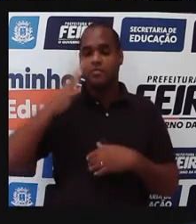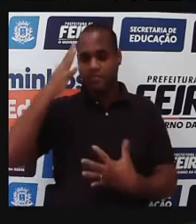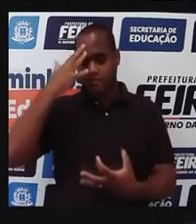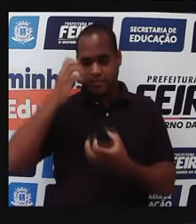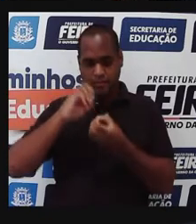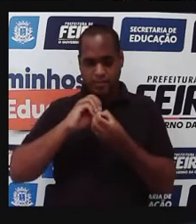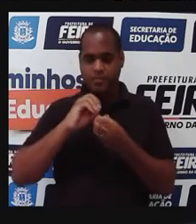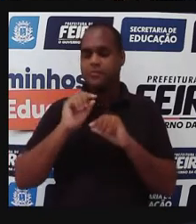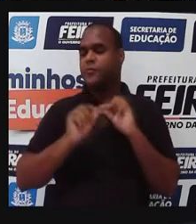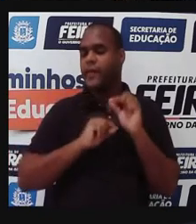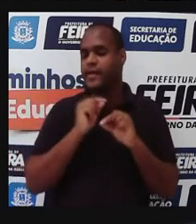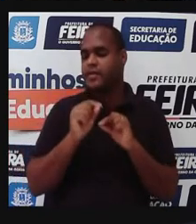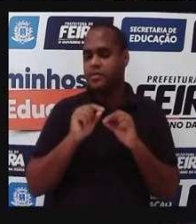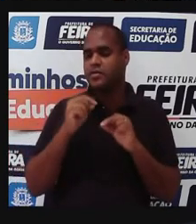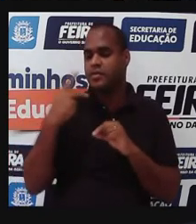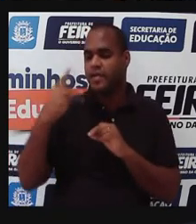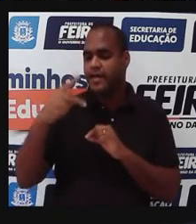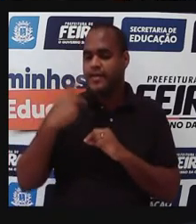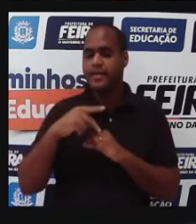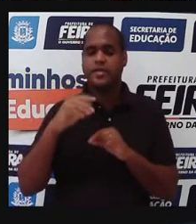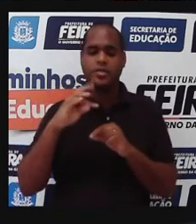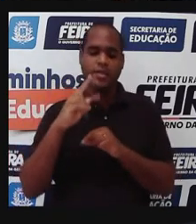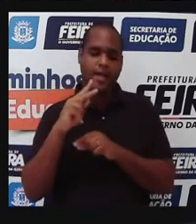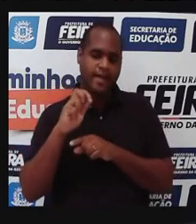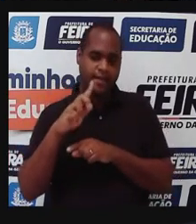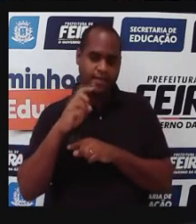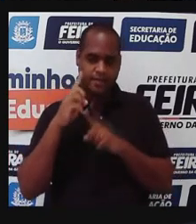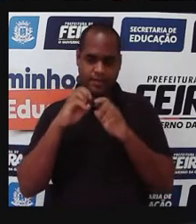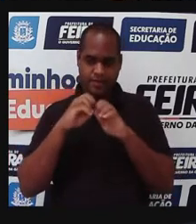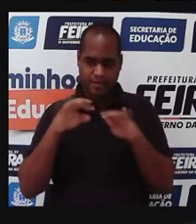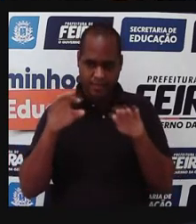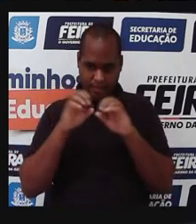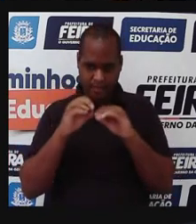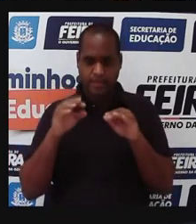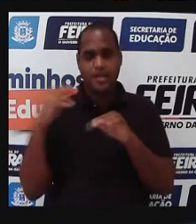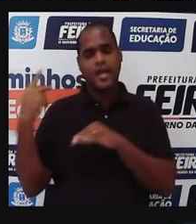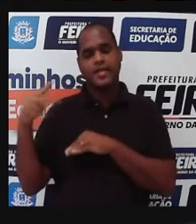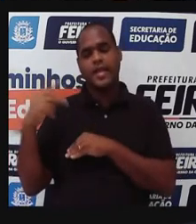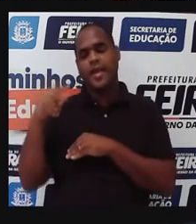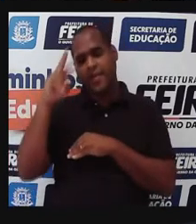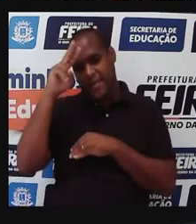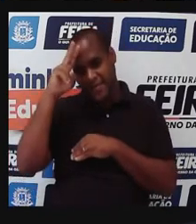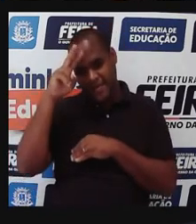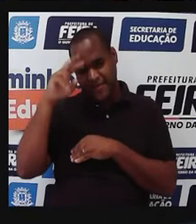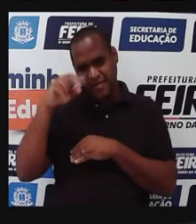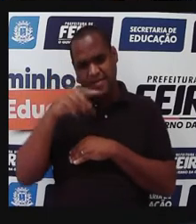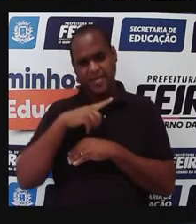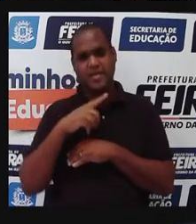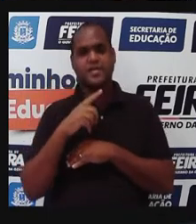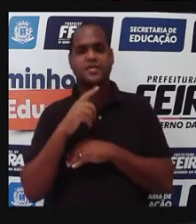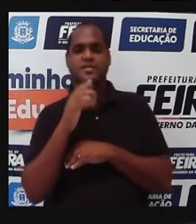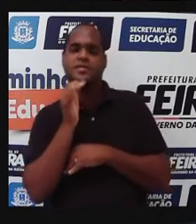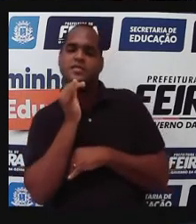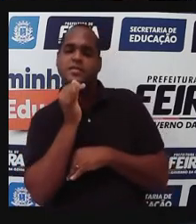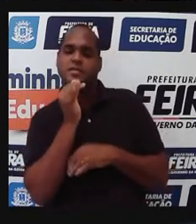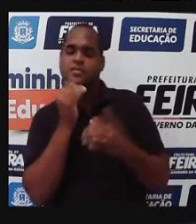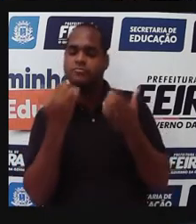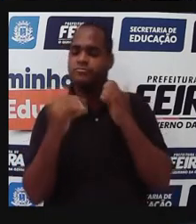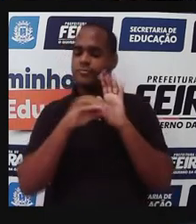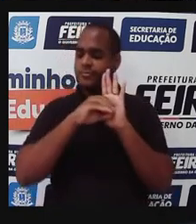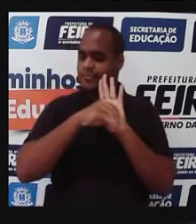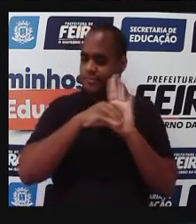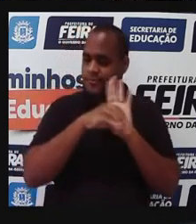descobre, por exemplo, que a doença de Chagas é transmitida pelo barbeiro, né, por esse inseto,